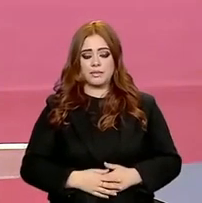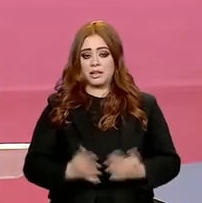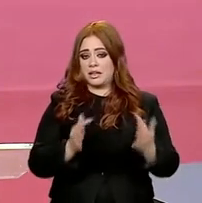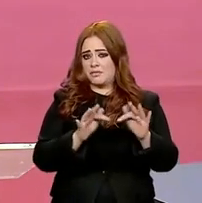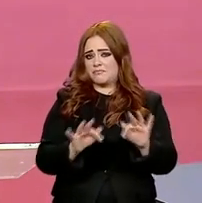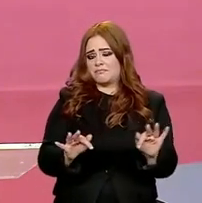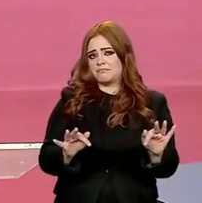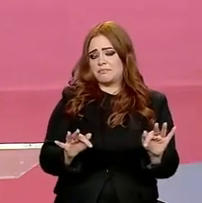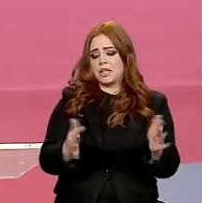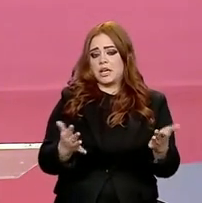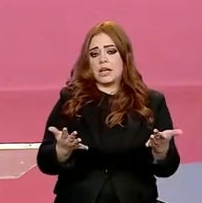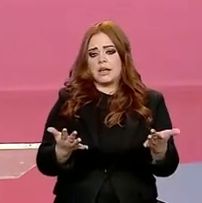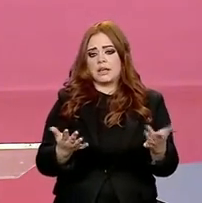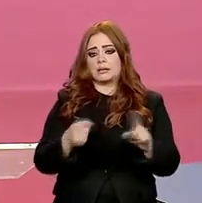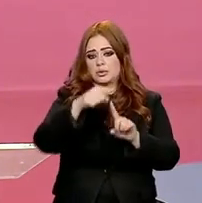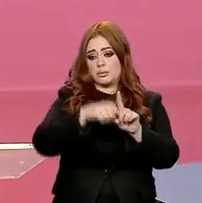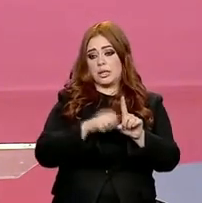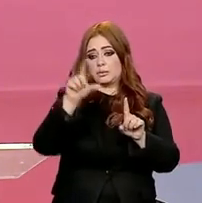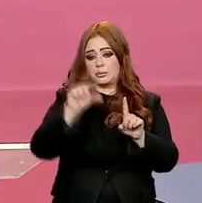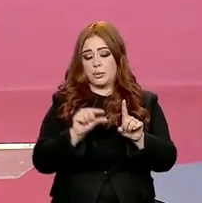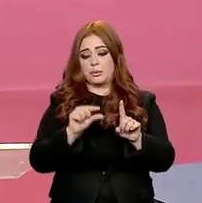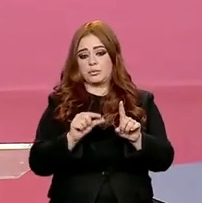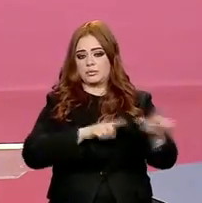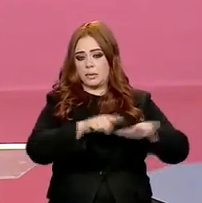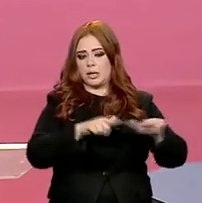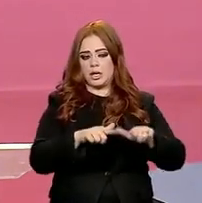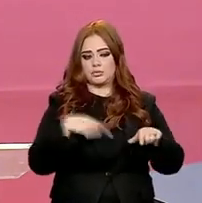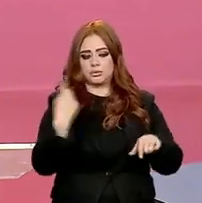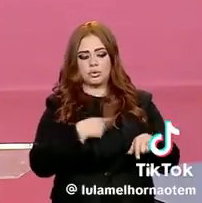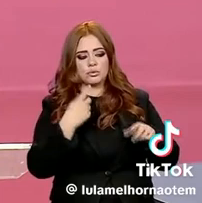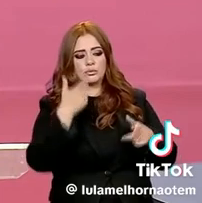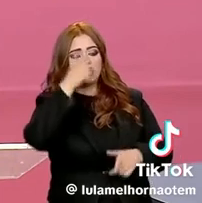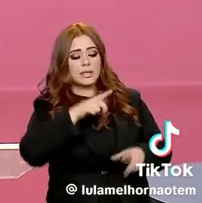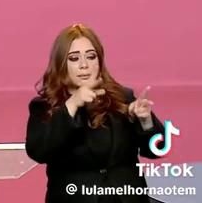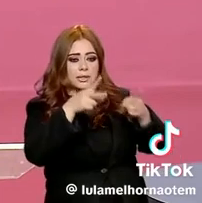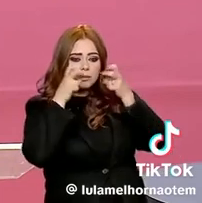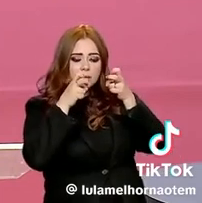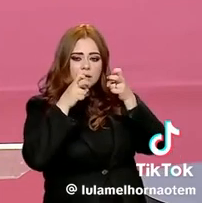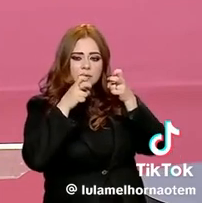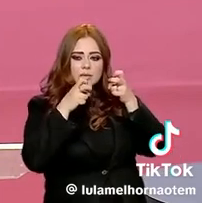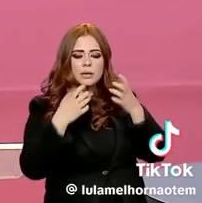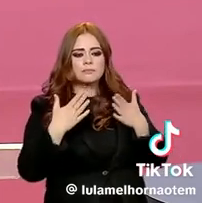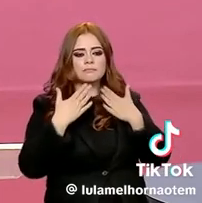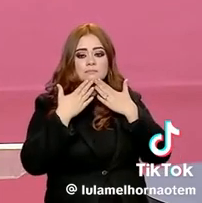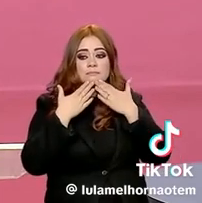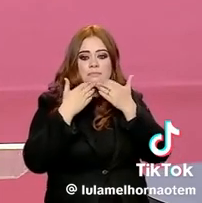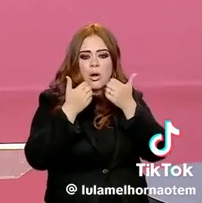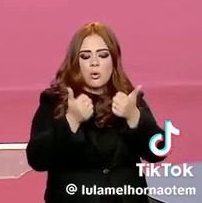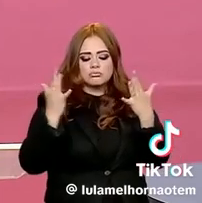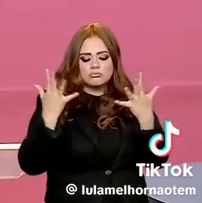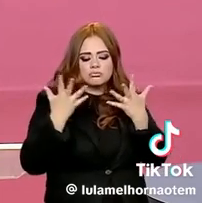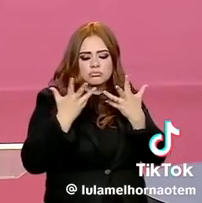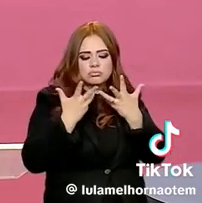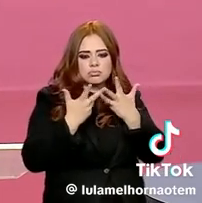Em poucos meses a gente percebe, presidente Lula, um clima de otimismo. Não é só